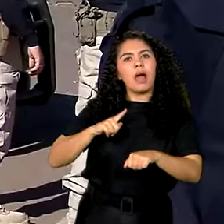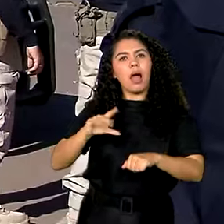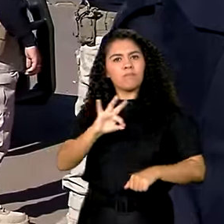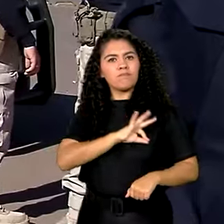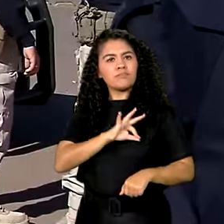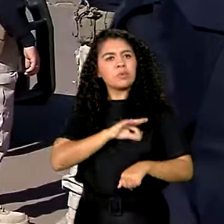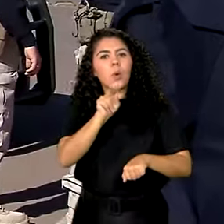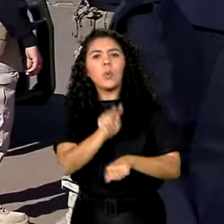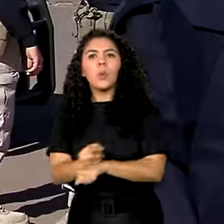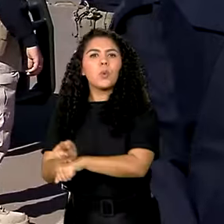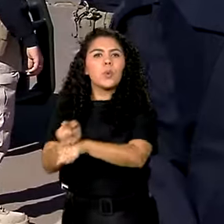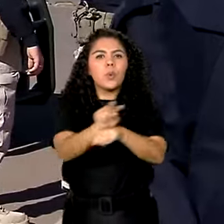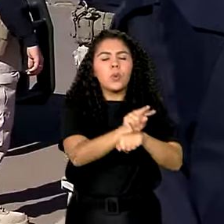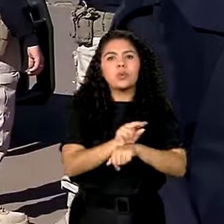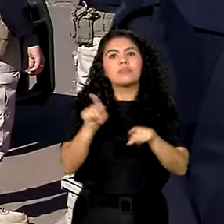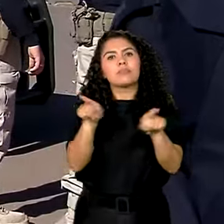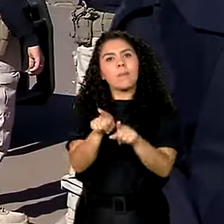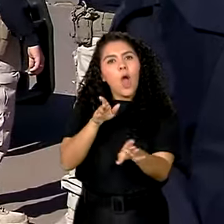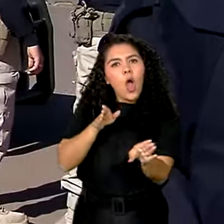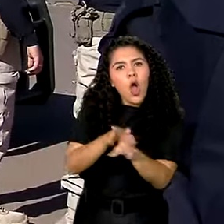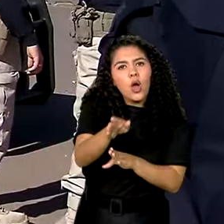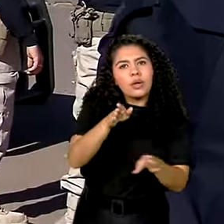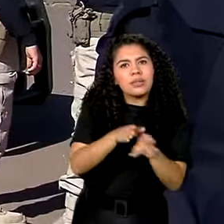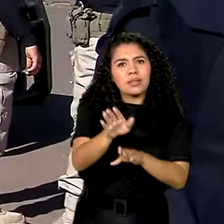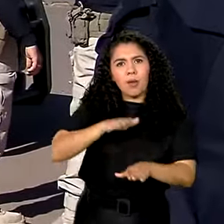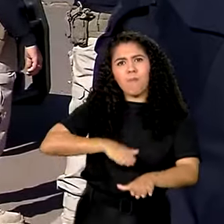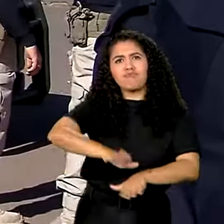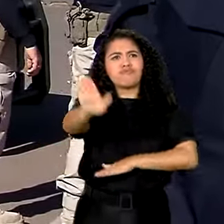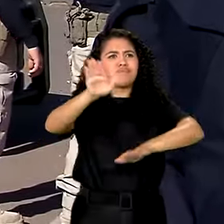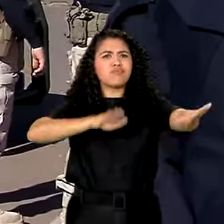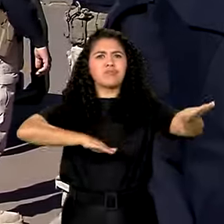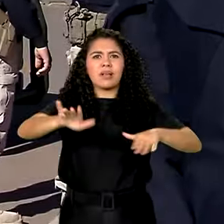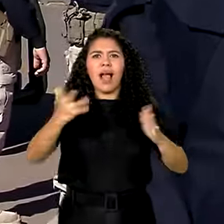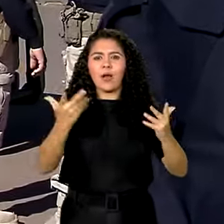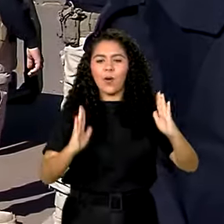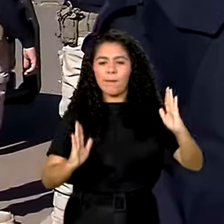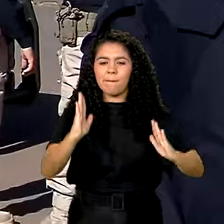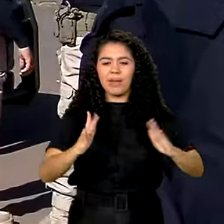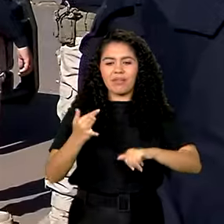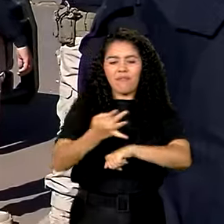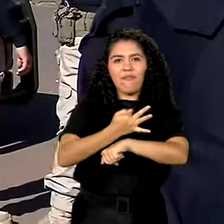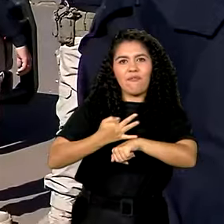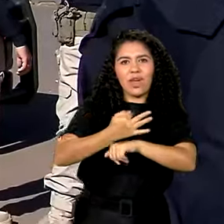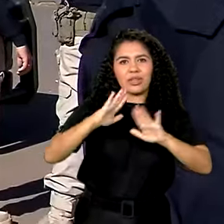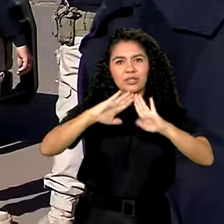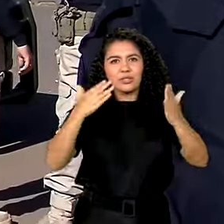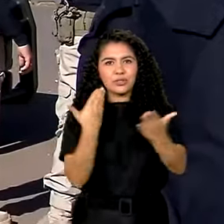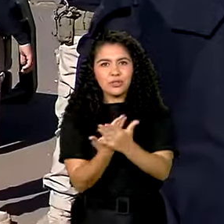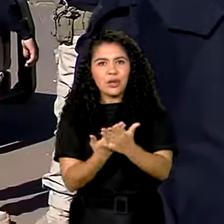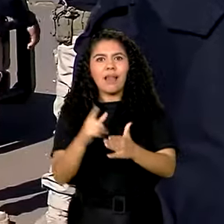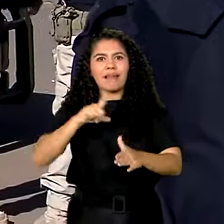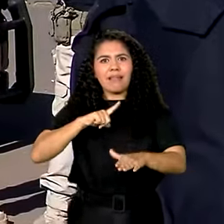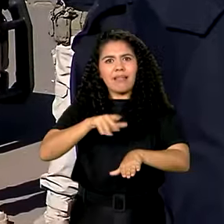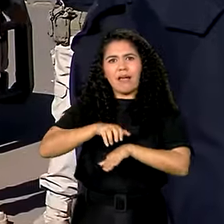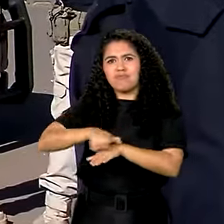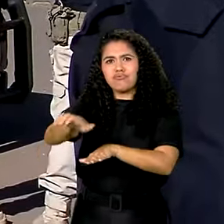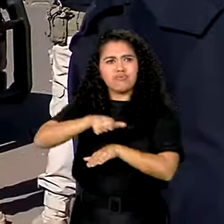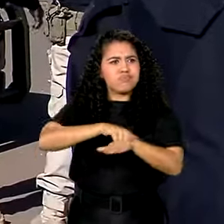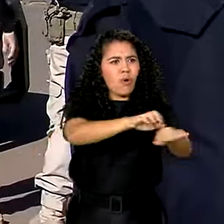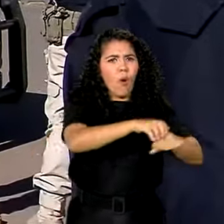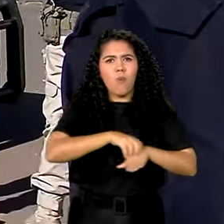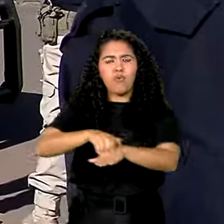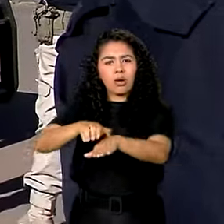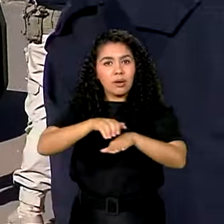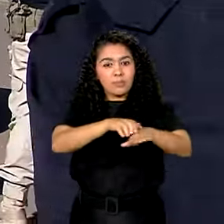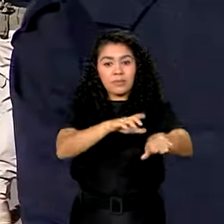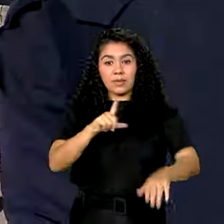ostensivo e as orientações de trânsito nesse período de férias escolares, o maior movimento de veículos nas estradas. E eu estou